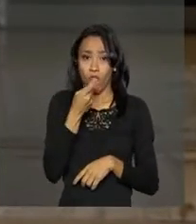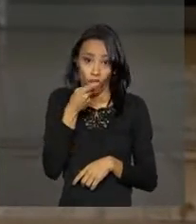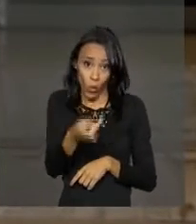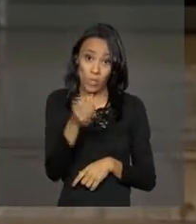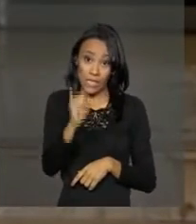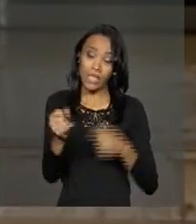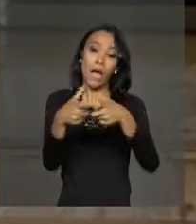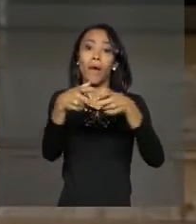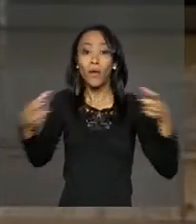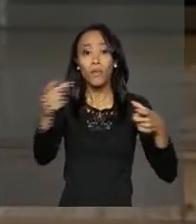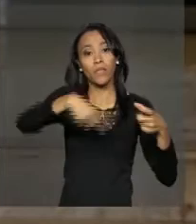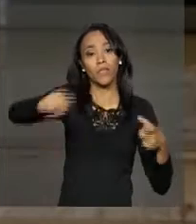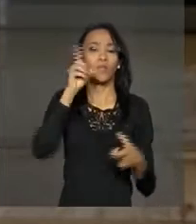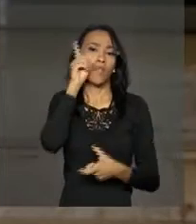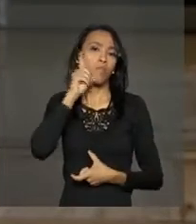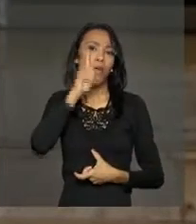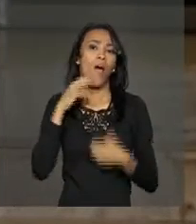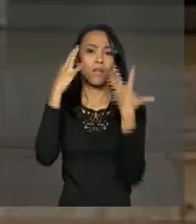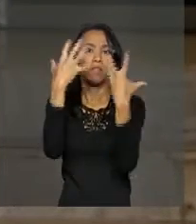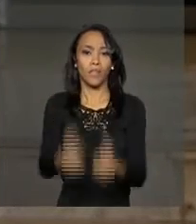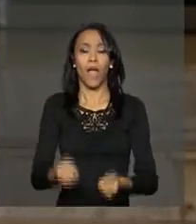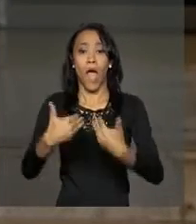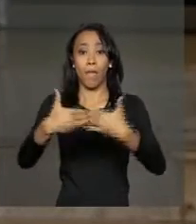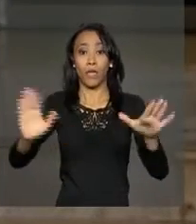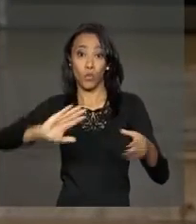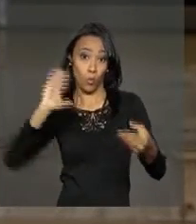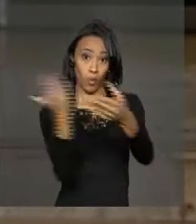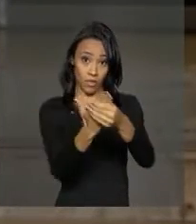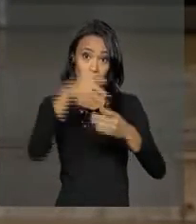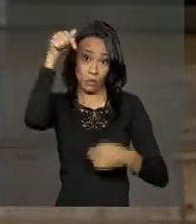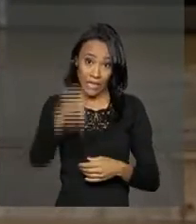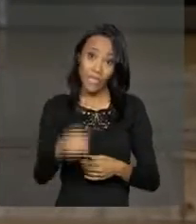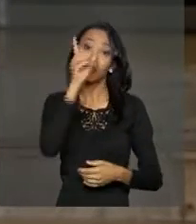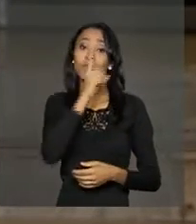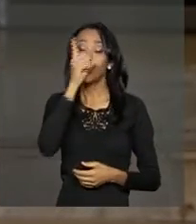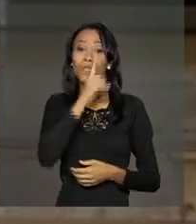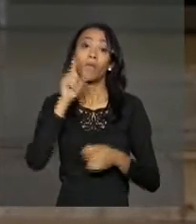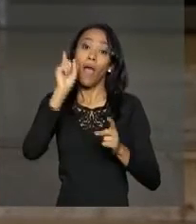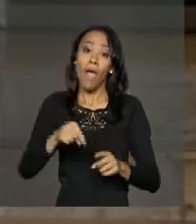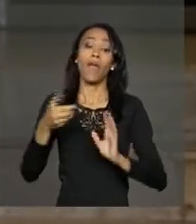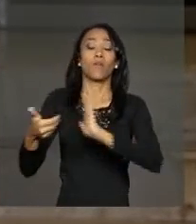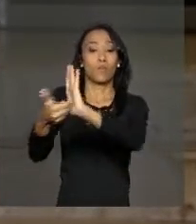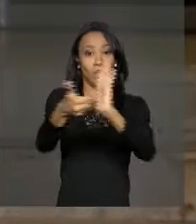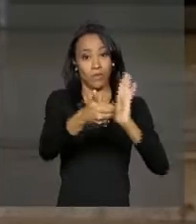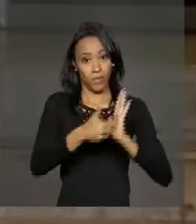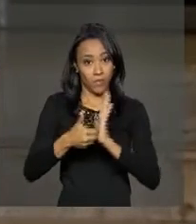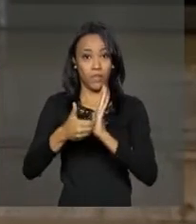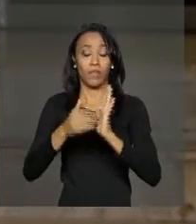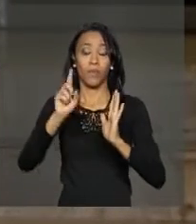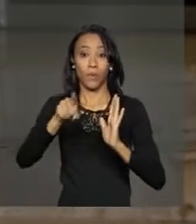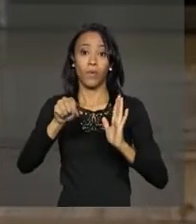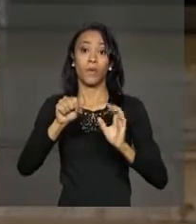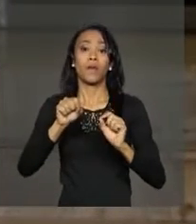absoluta dos deputados aceitar a abertura do processo neste domingo, cabe aos senadores assegurar o amplo direito de